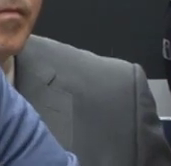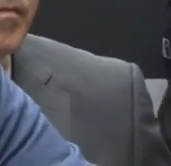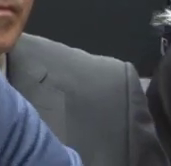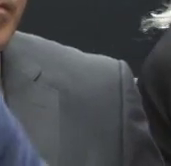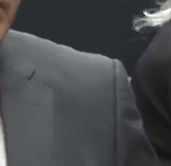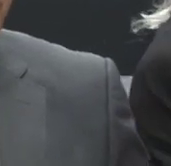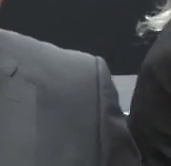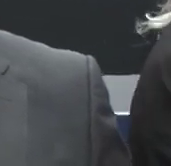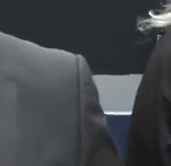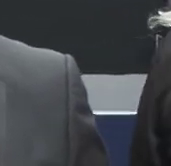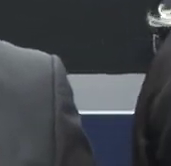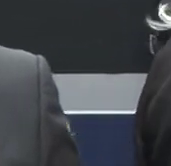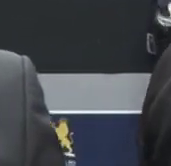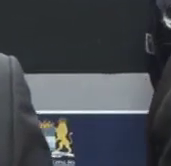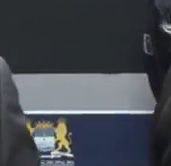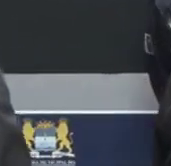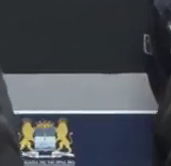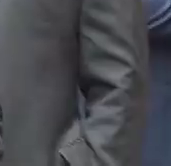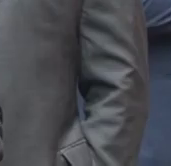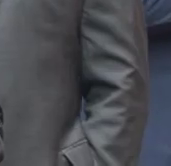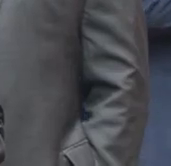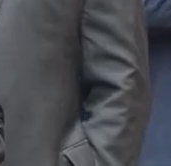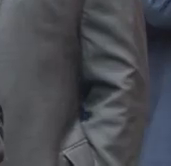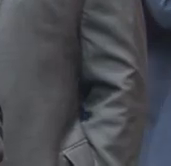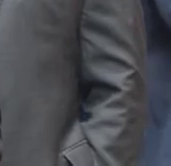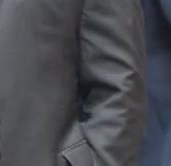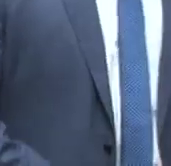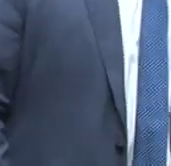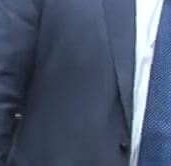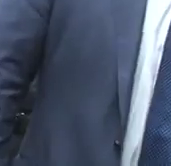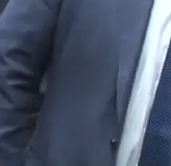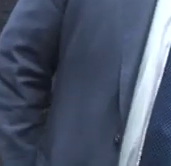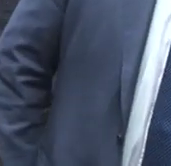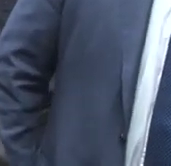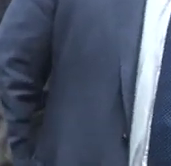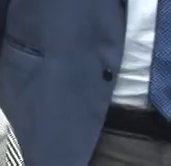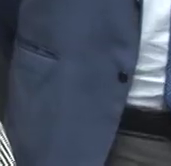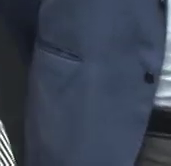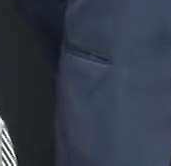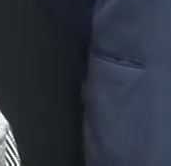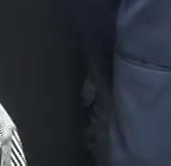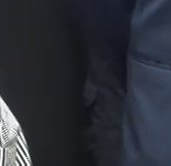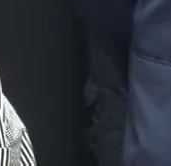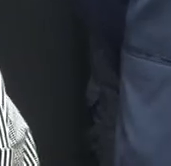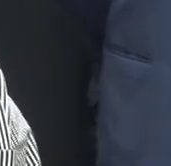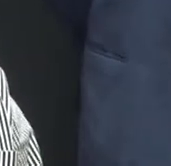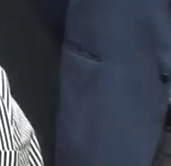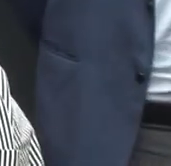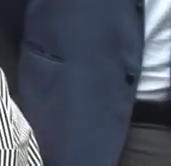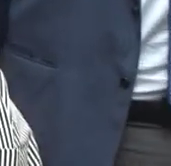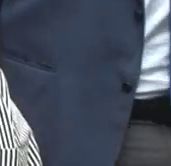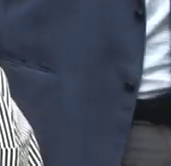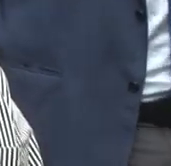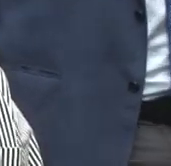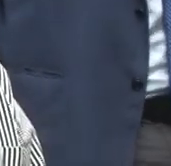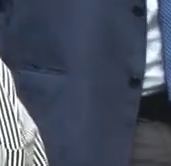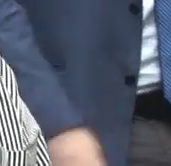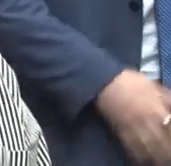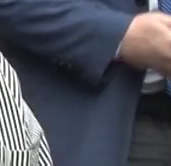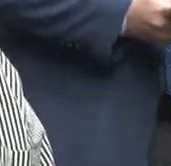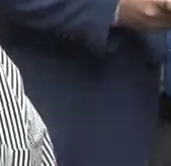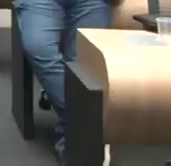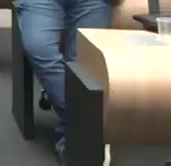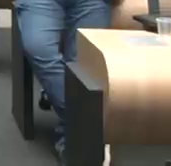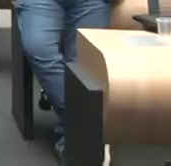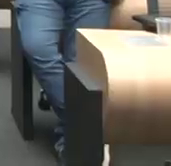apartes, os vereadores Marco Aurélio Filho, Carlos Muniz, Heriberto Rafael e Aline Mariano reforçaram a defesa da gestão